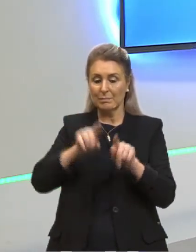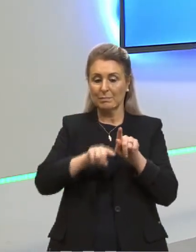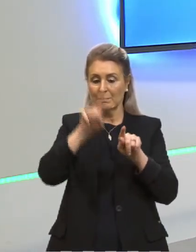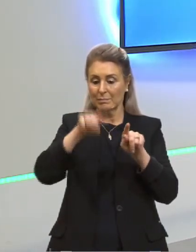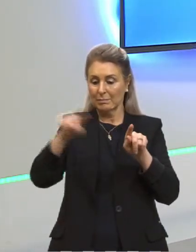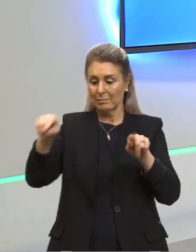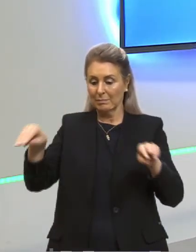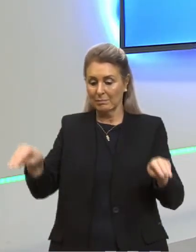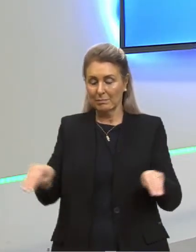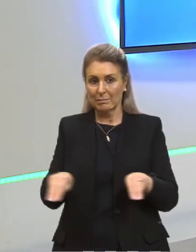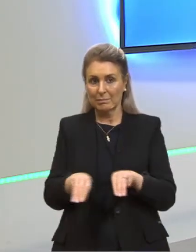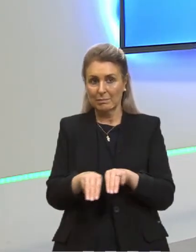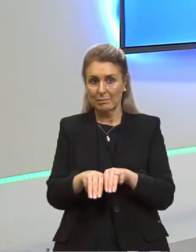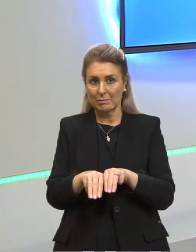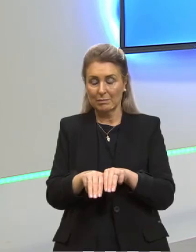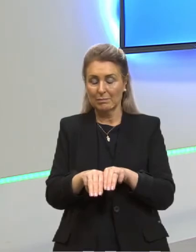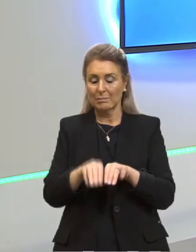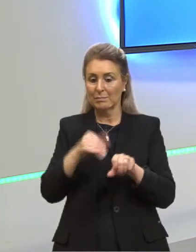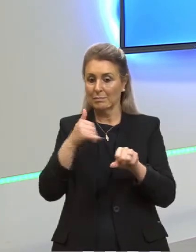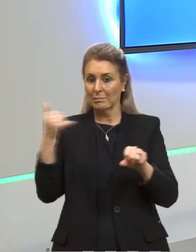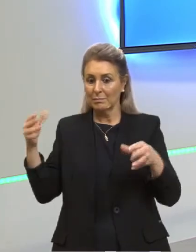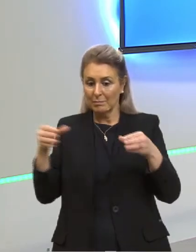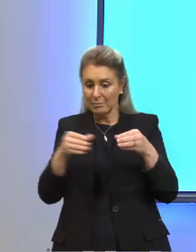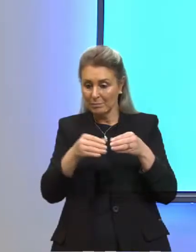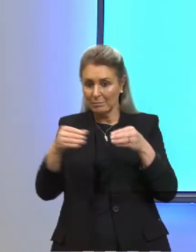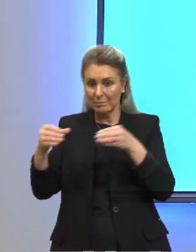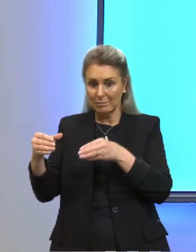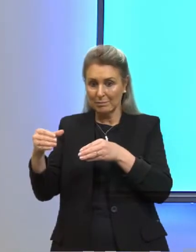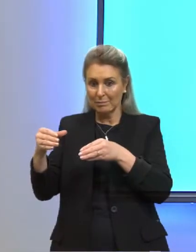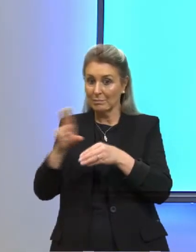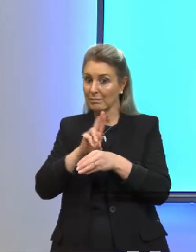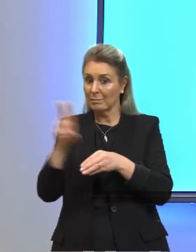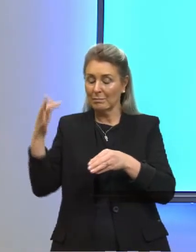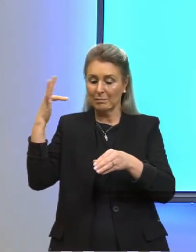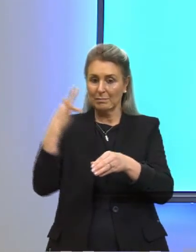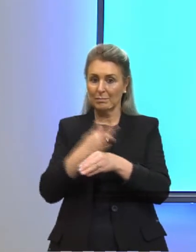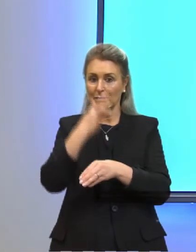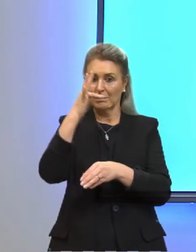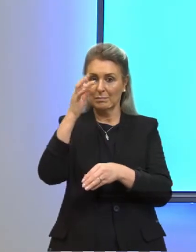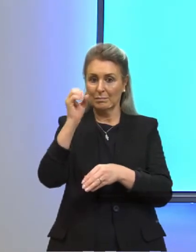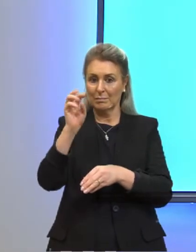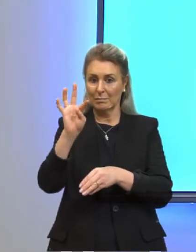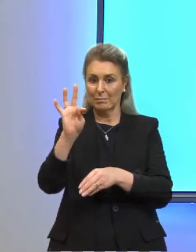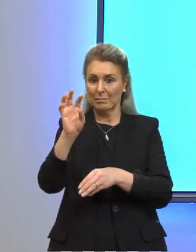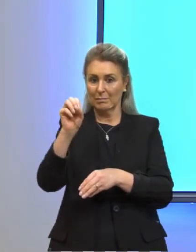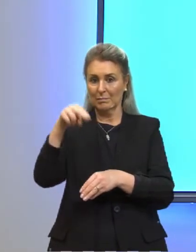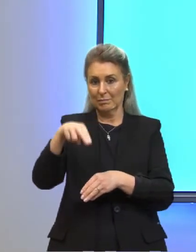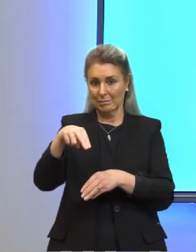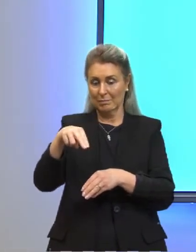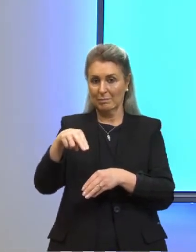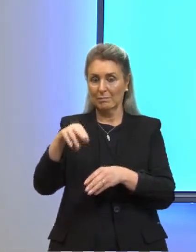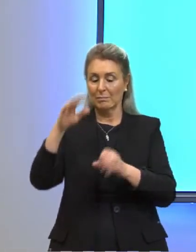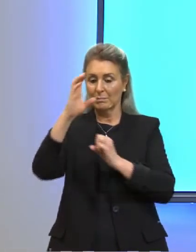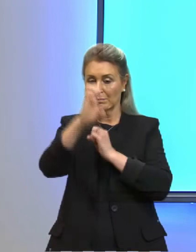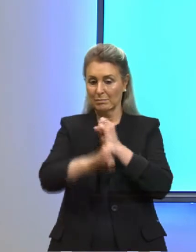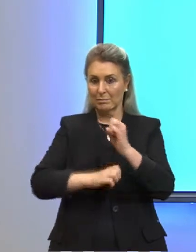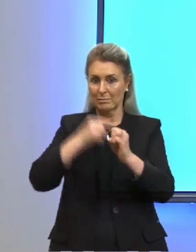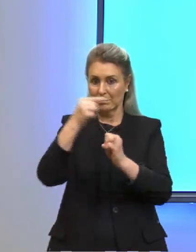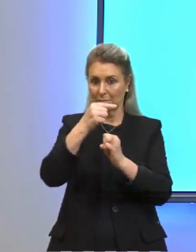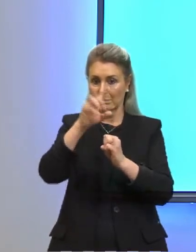eletromagnéticas transportam energia em pacotes chamados fótons. E dois, os elétrons absorvem